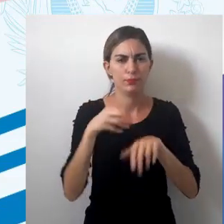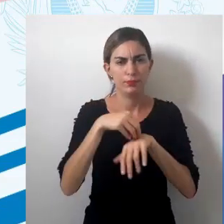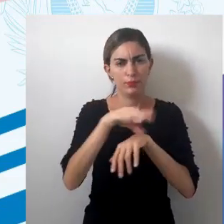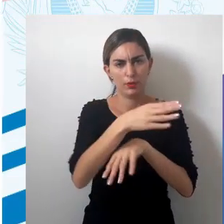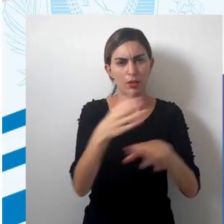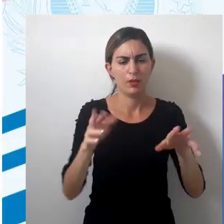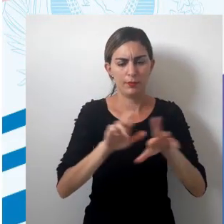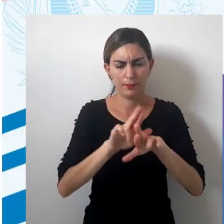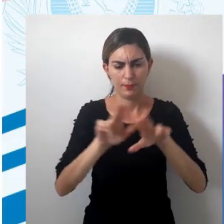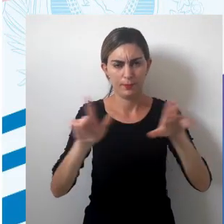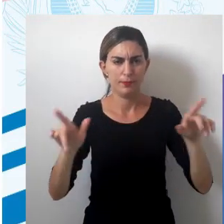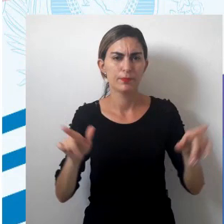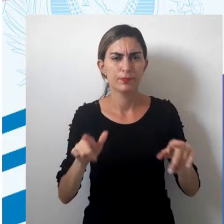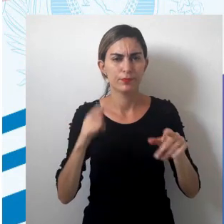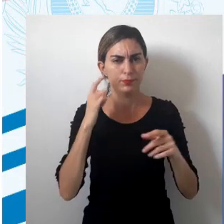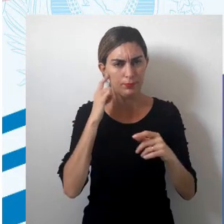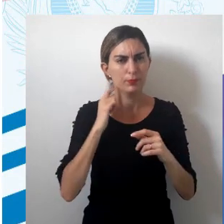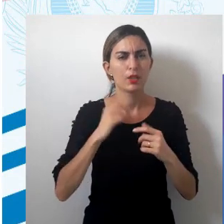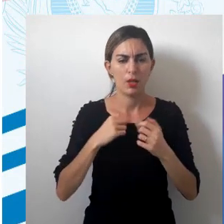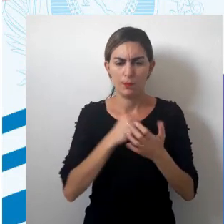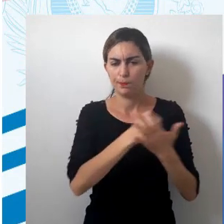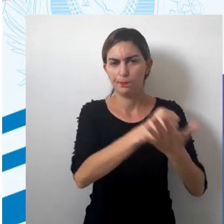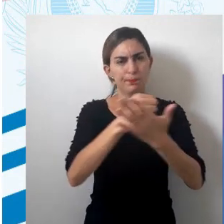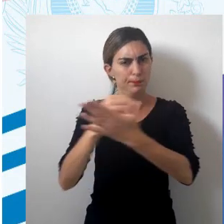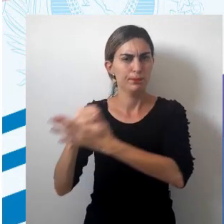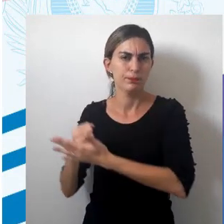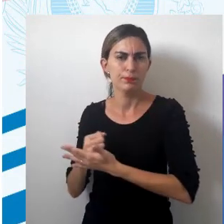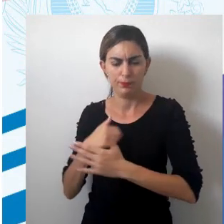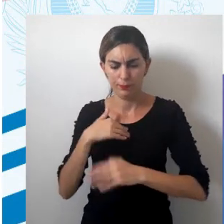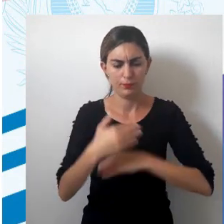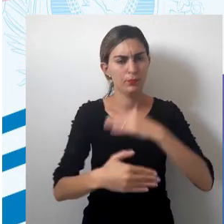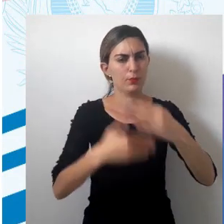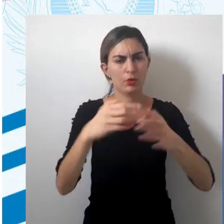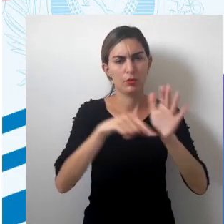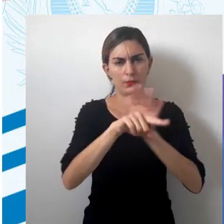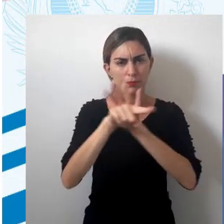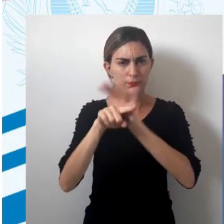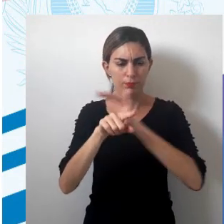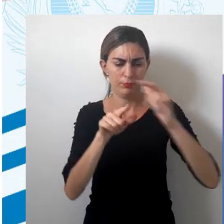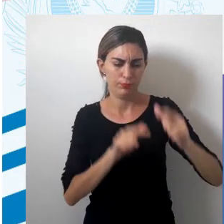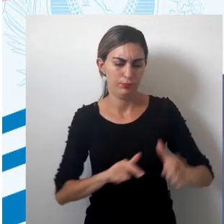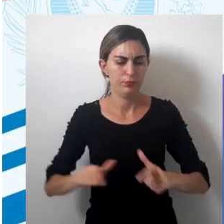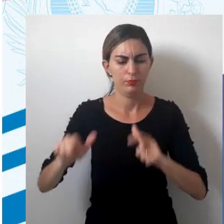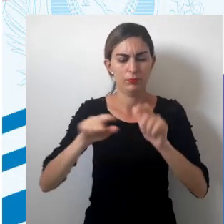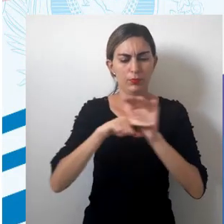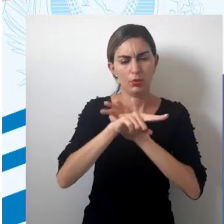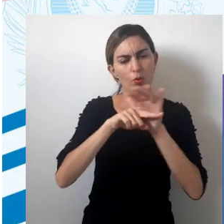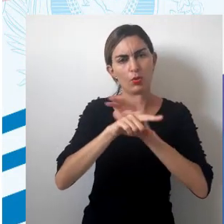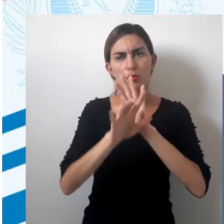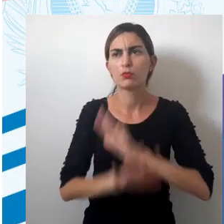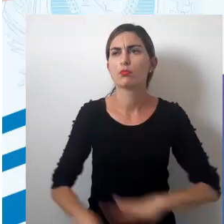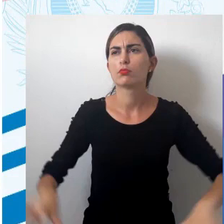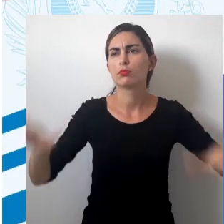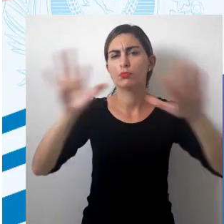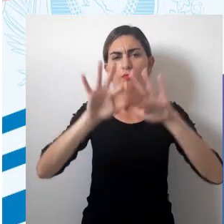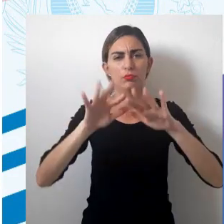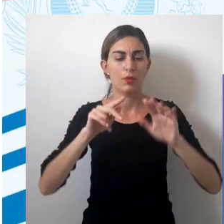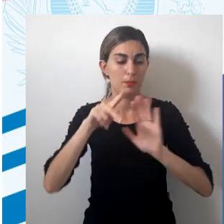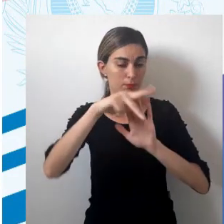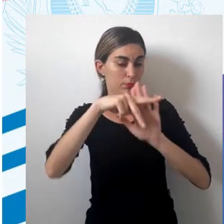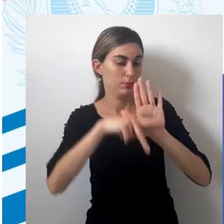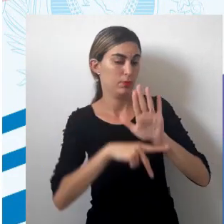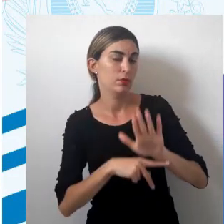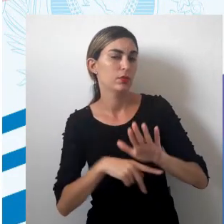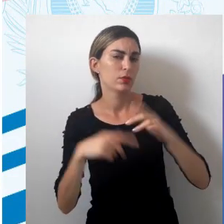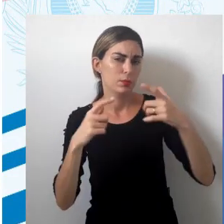esses elementos aí para auxiliar no processo de análise do território, de análise do espaço e de